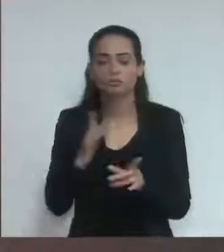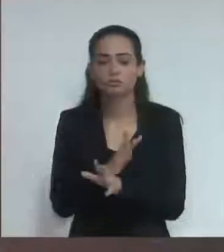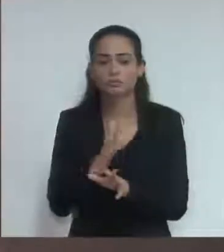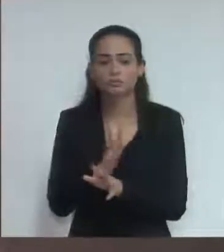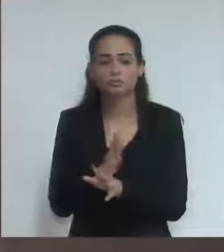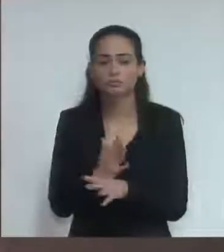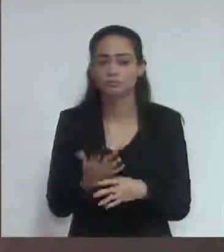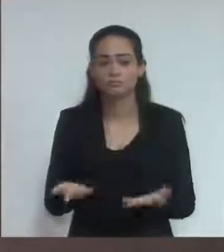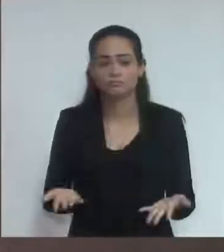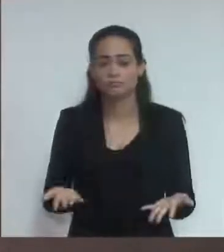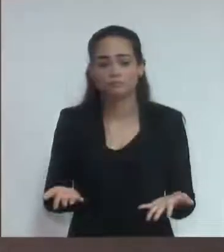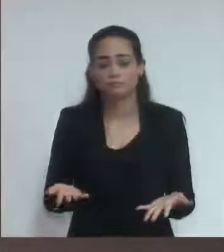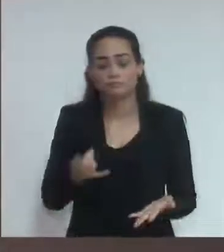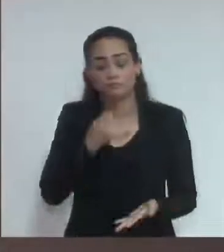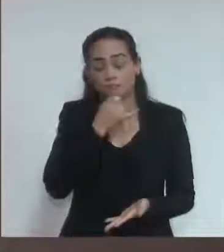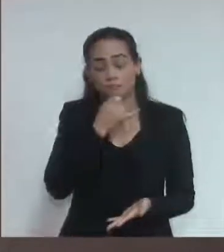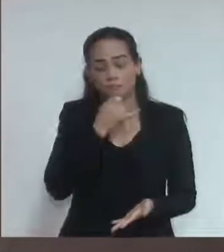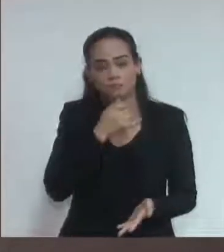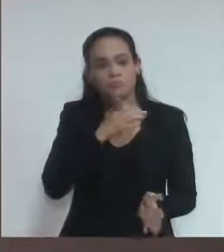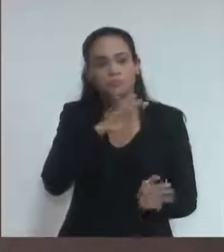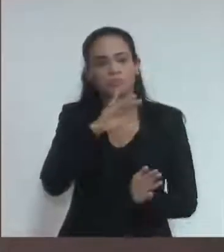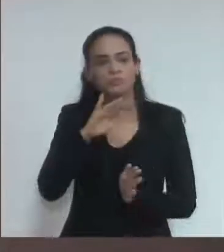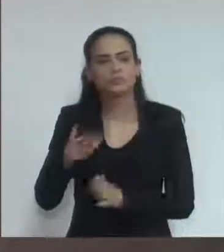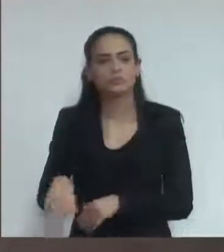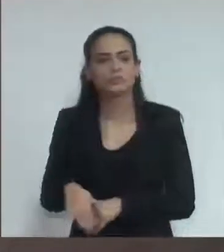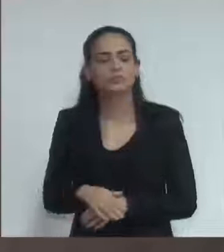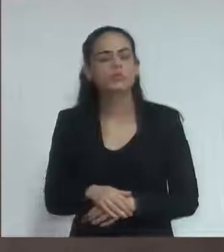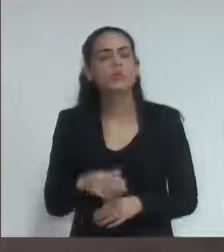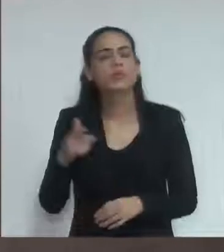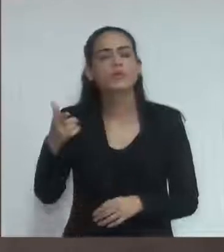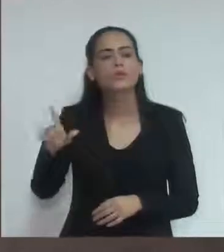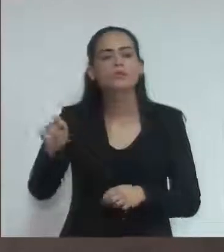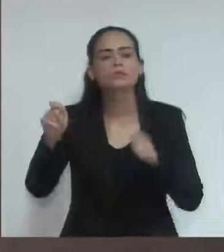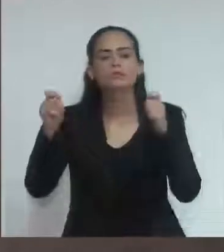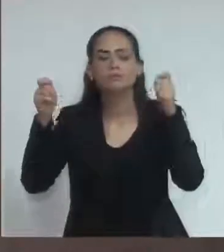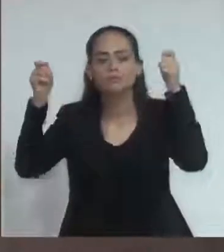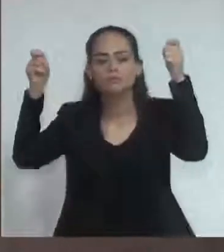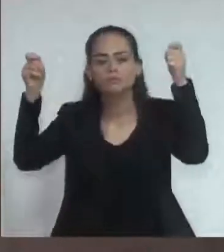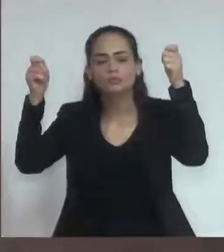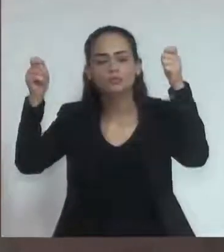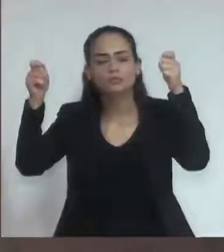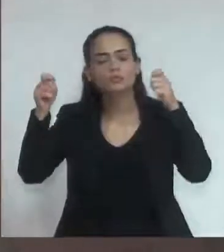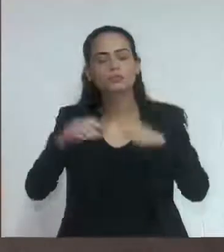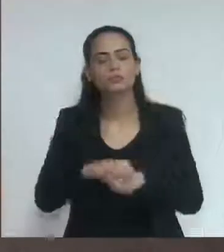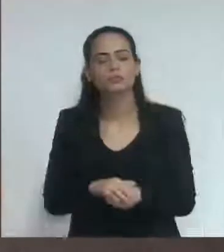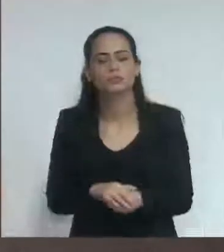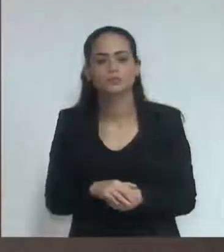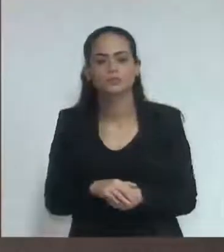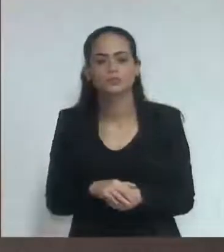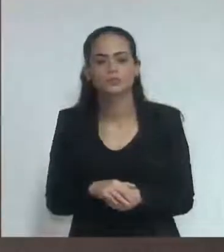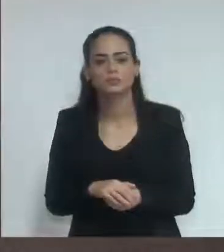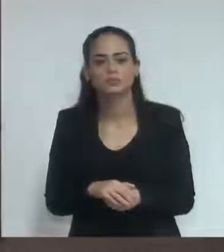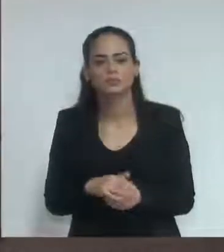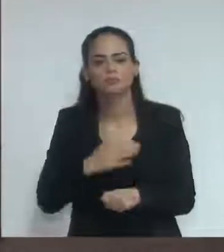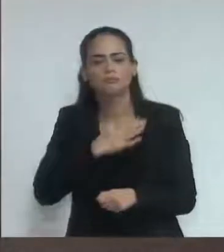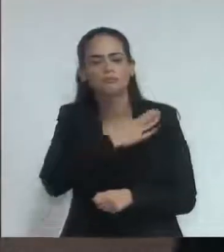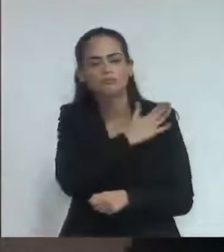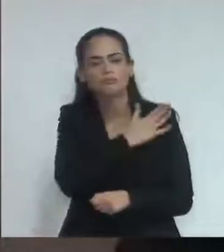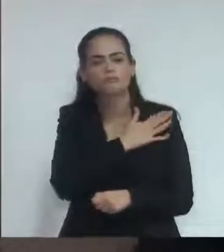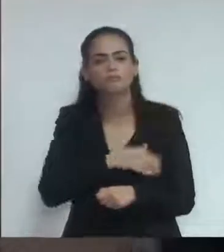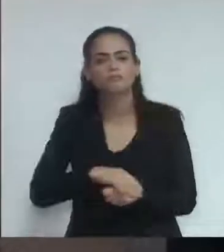eu estava vendo um outro cartaz ali de violência contra os negros racismo muito bem